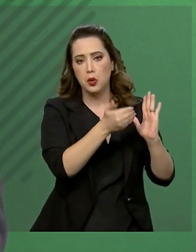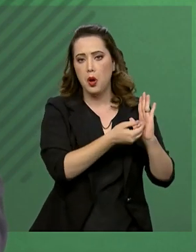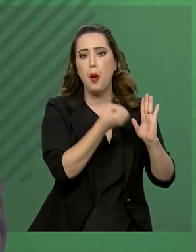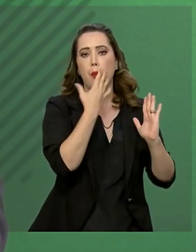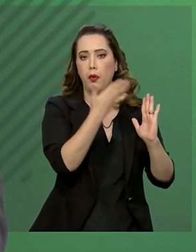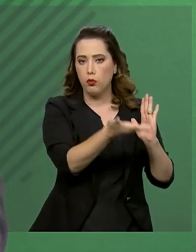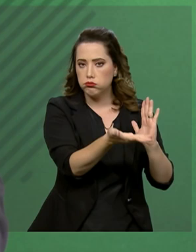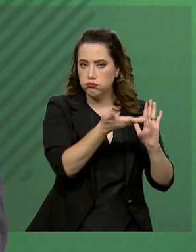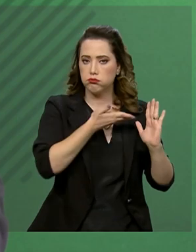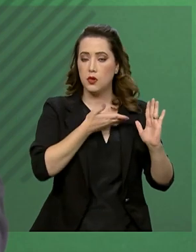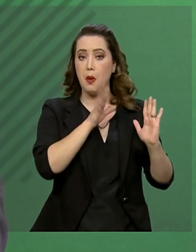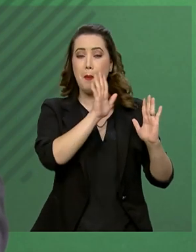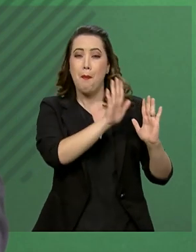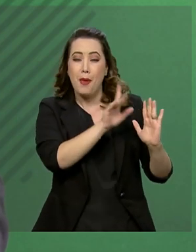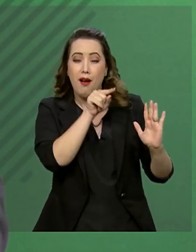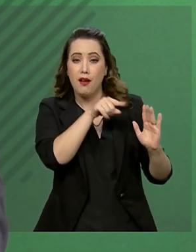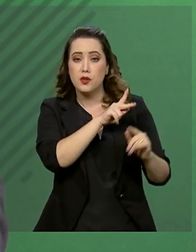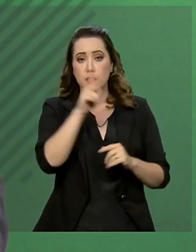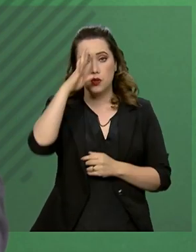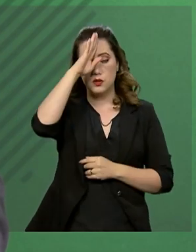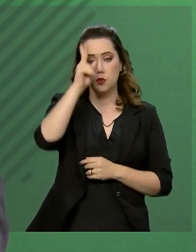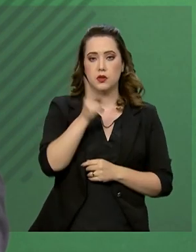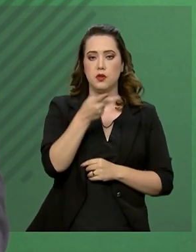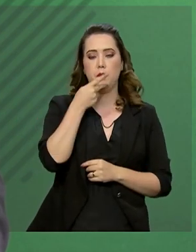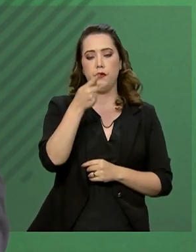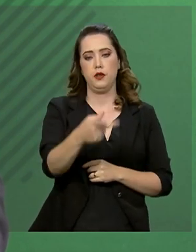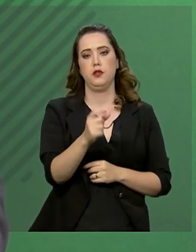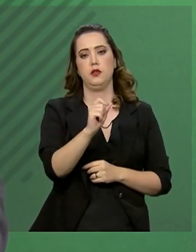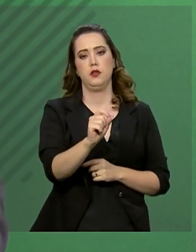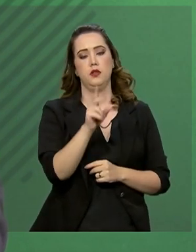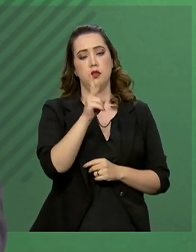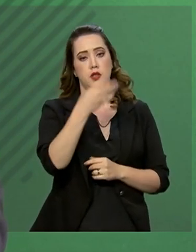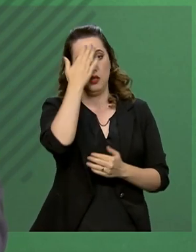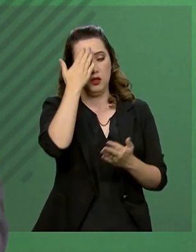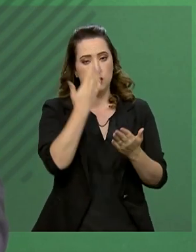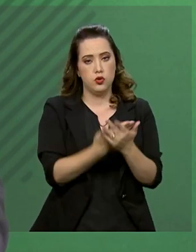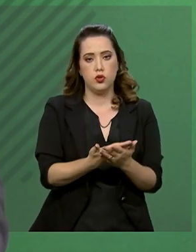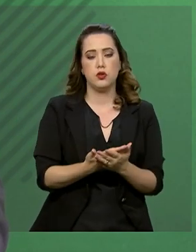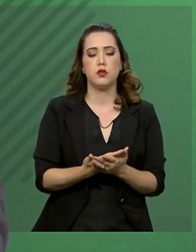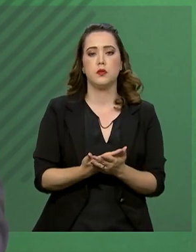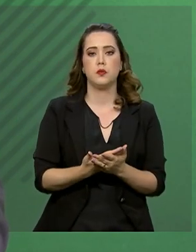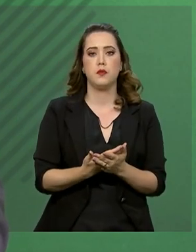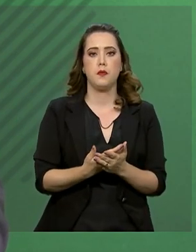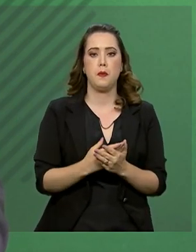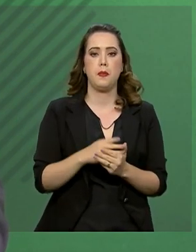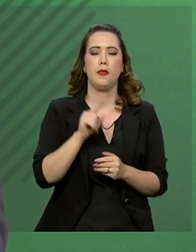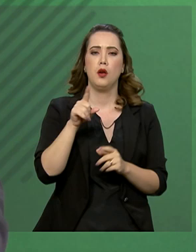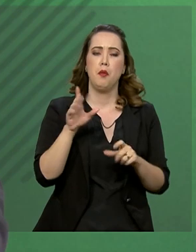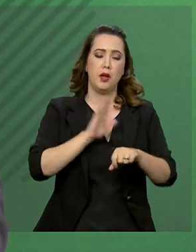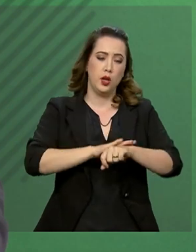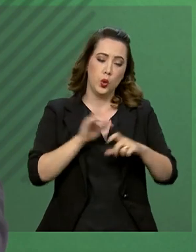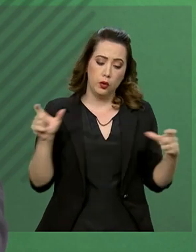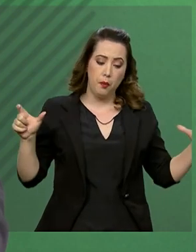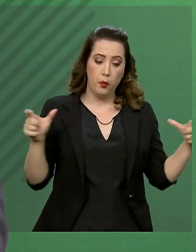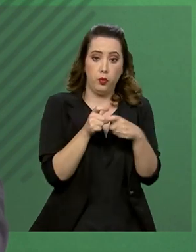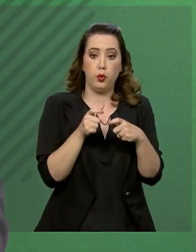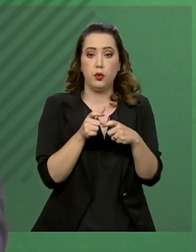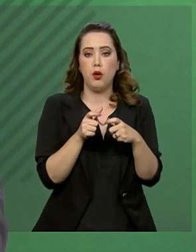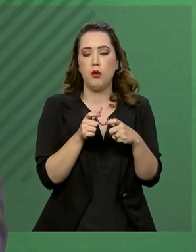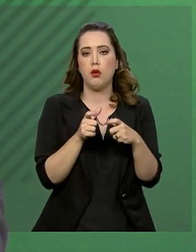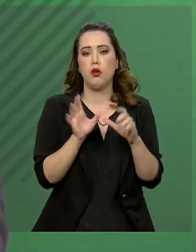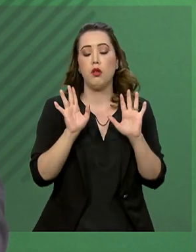-vindos, mas ele coloca-se sempre de maneira otimista para que, no menor prazo possível,